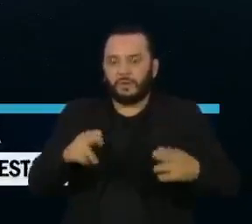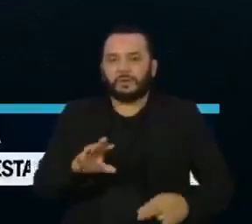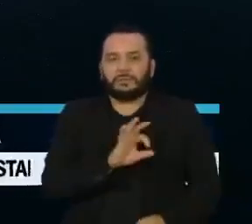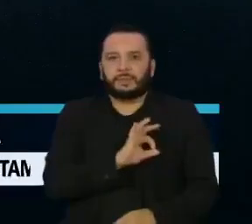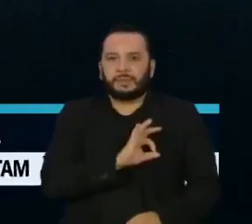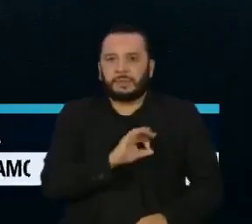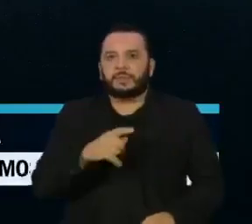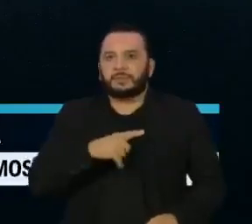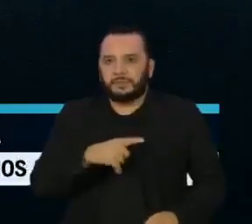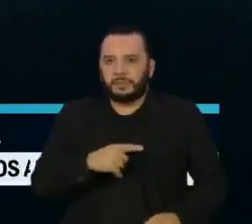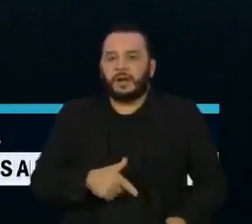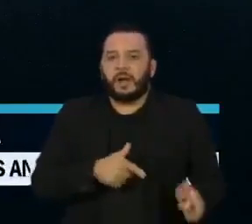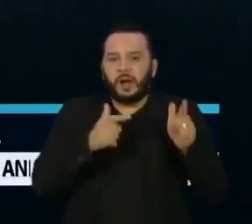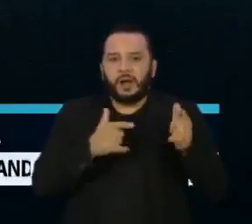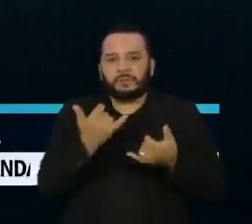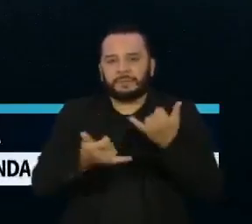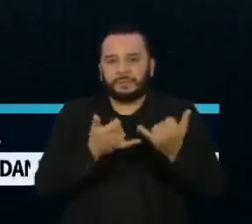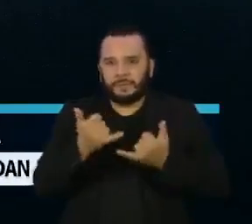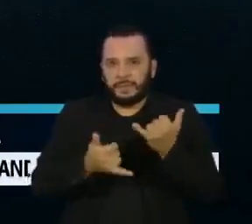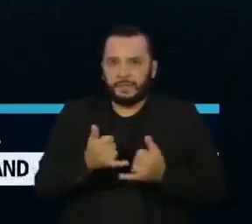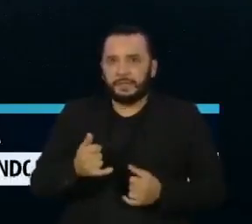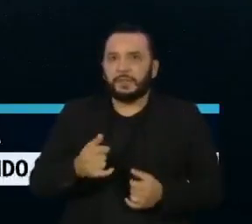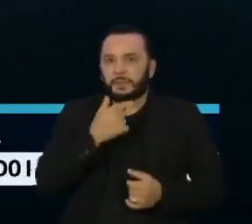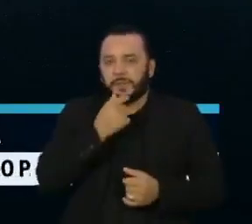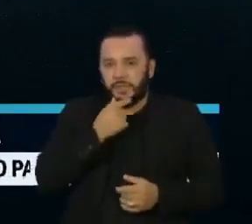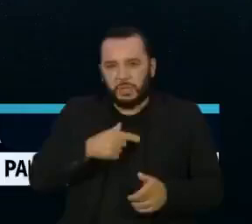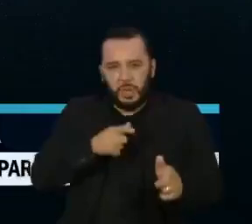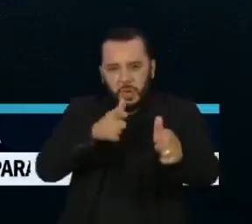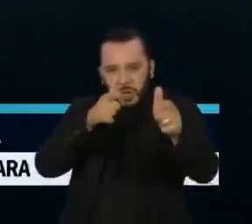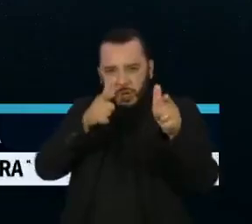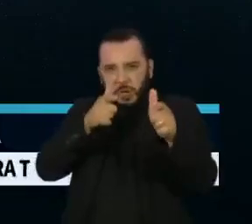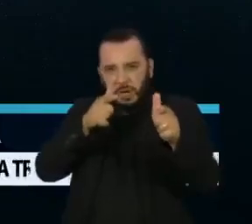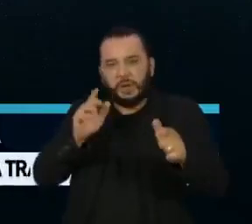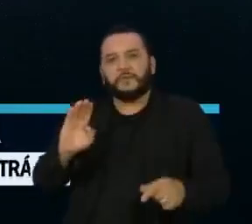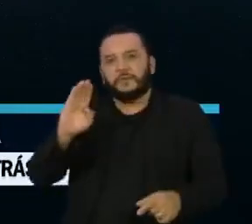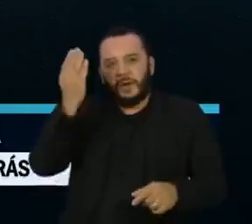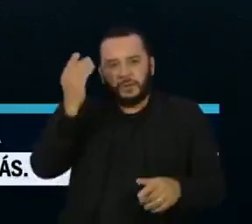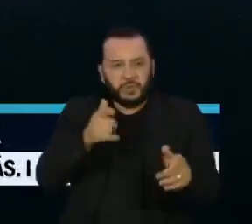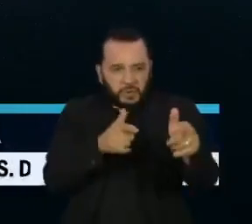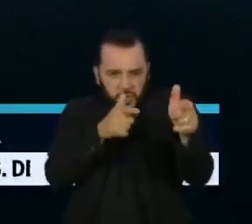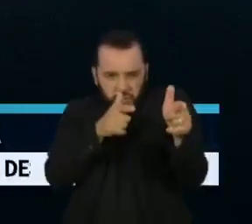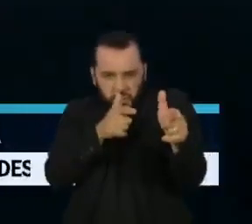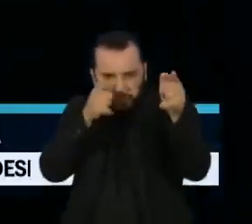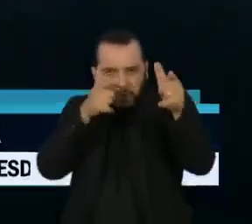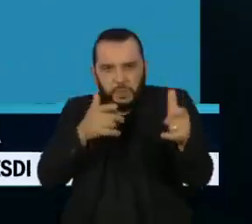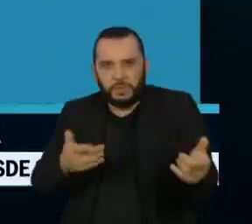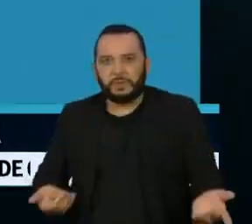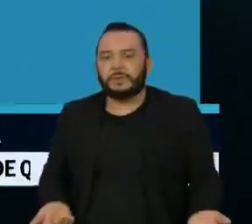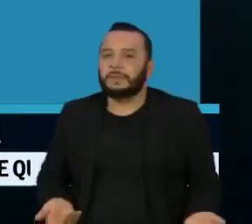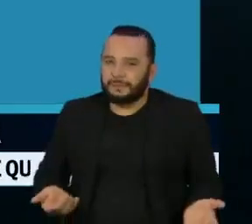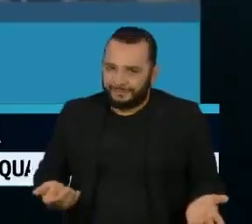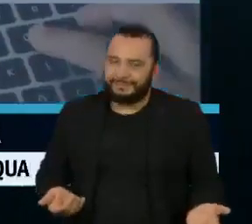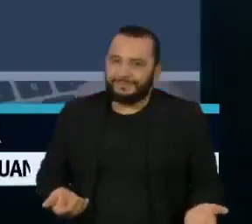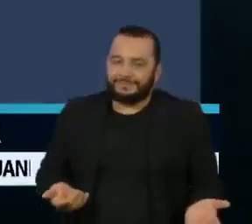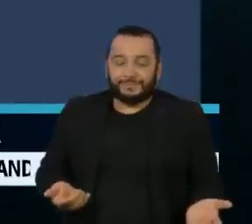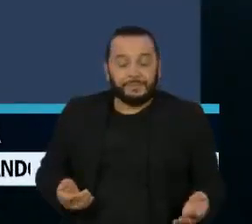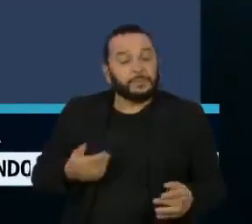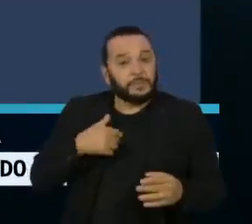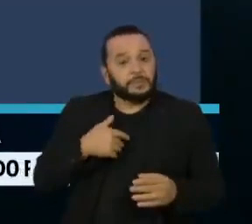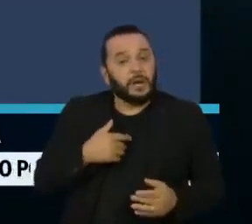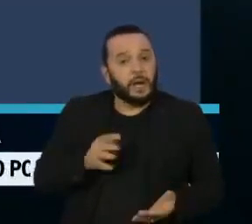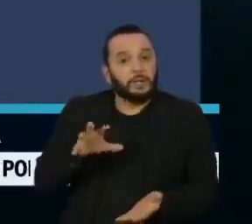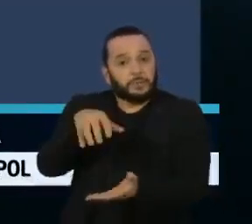e com uma arma de brinquedo. O garoto chegou a apontar a arma falsa para simular um tiro. Segundo a Sociedade